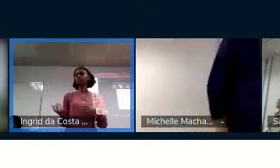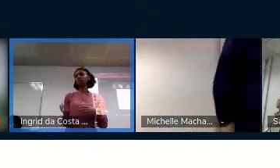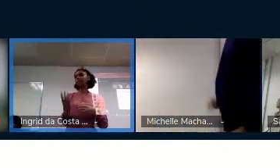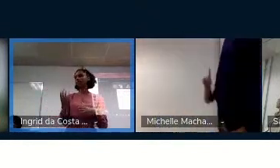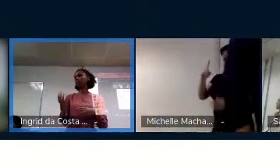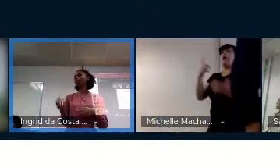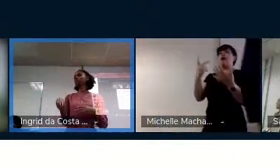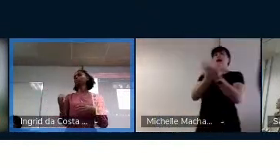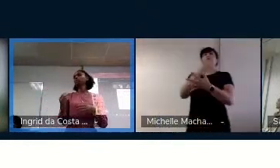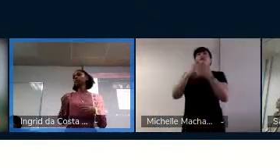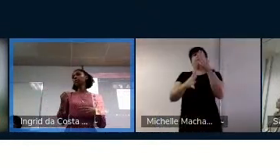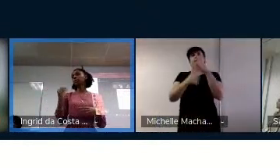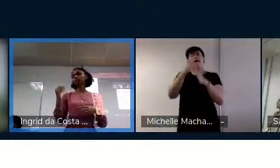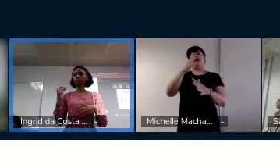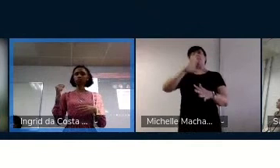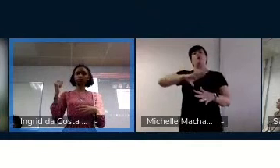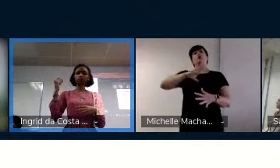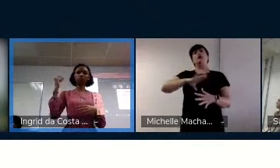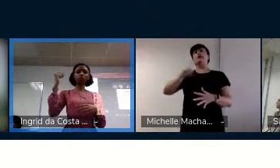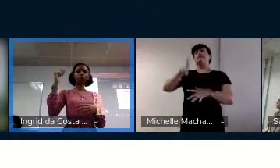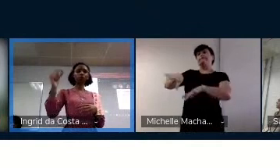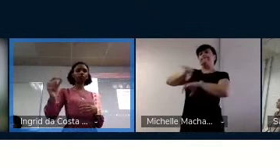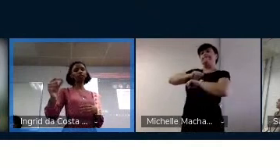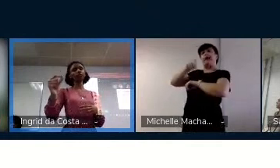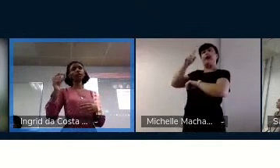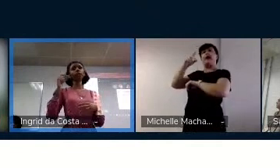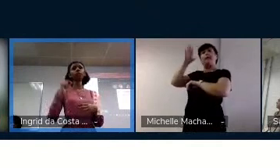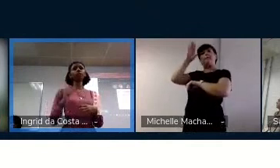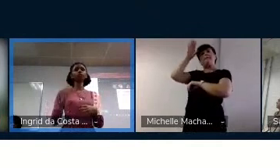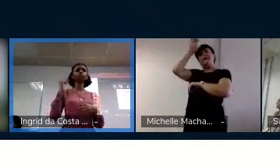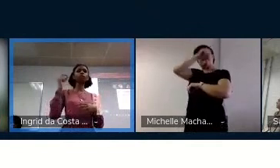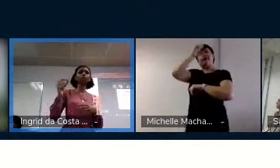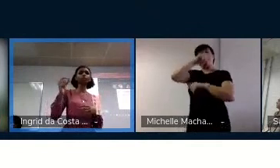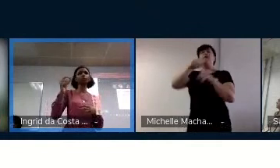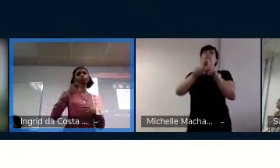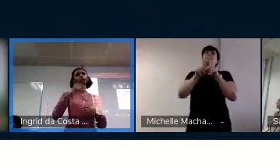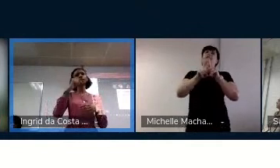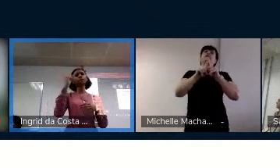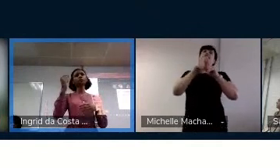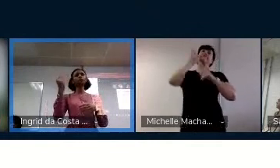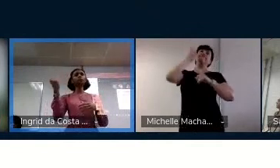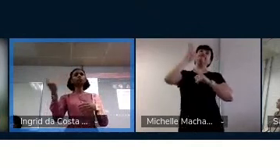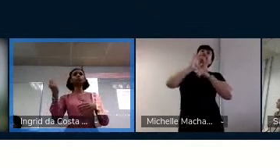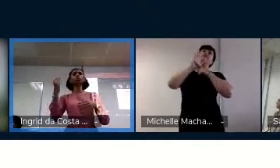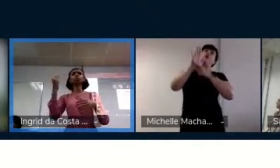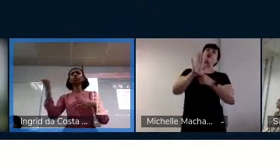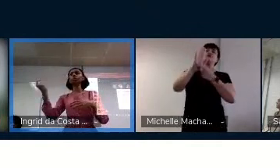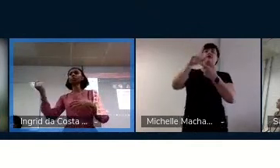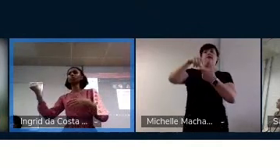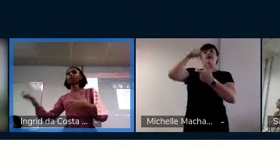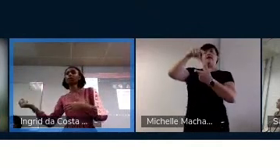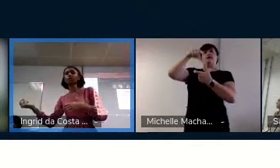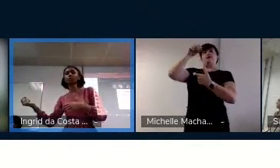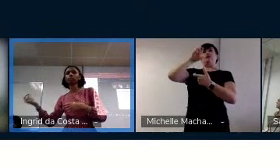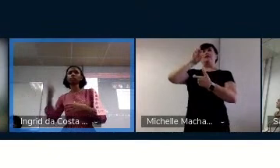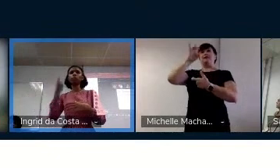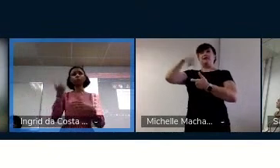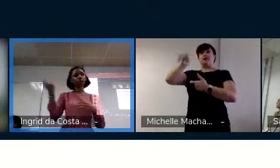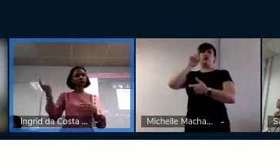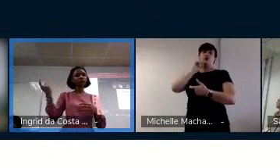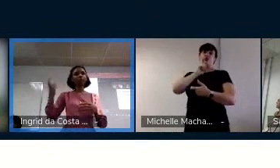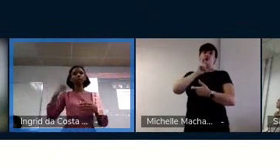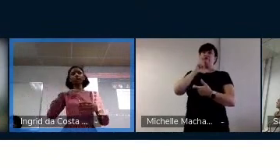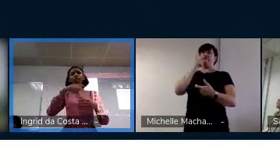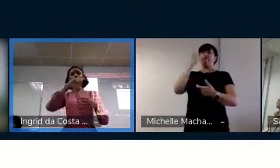aprendizagem deles da língua. E a gente contou especificamente a questão do léxito. Porque se um surdo não entende as palavras,